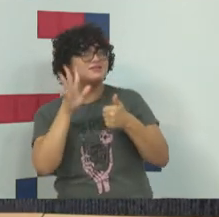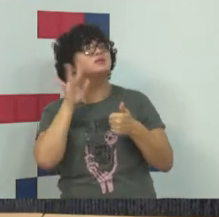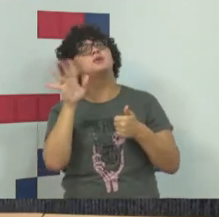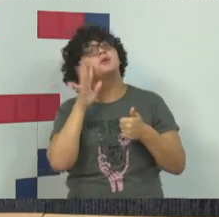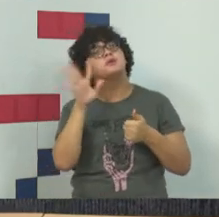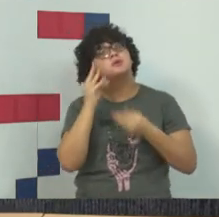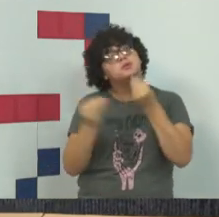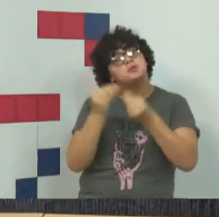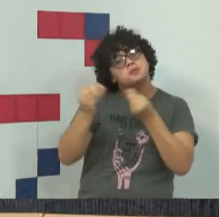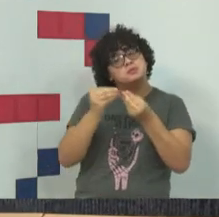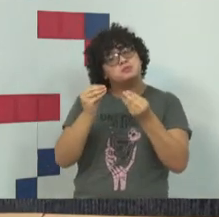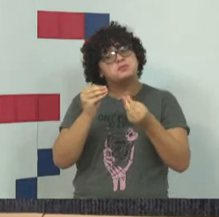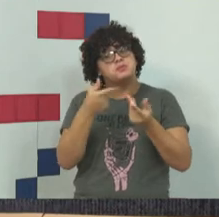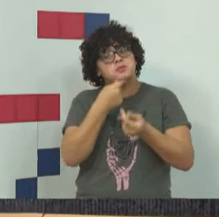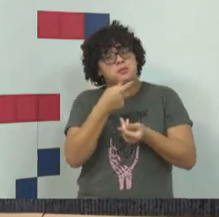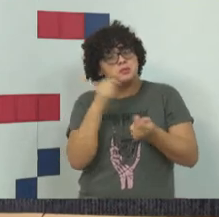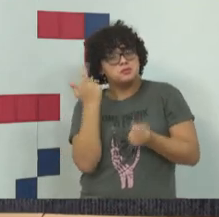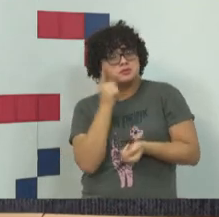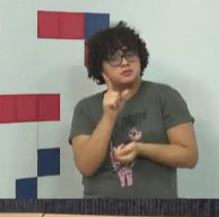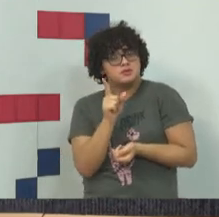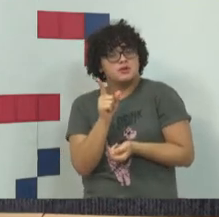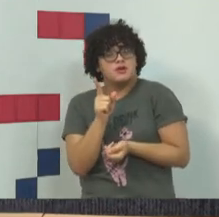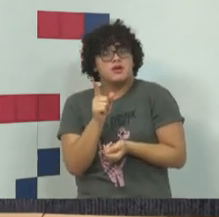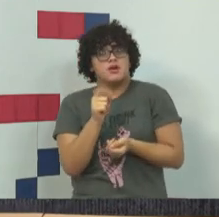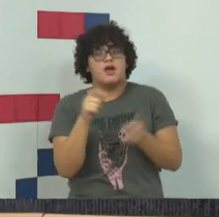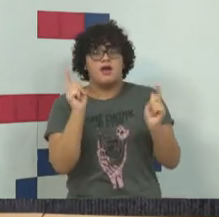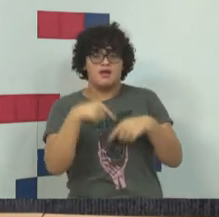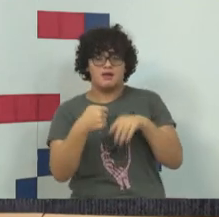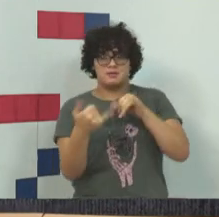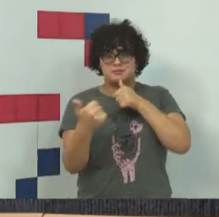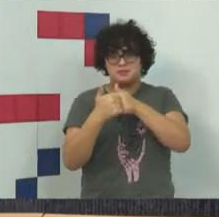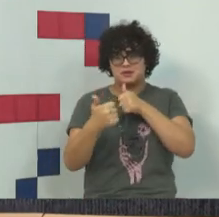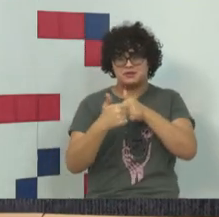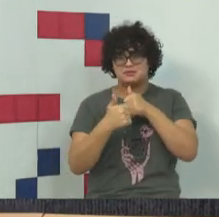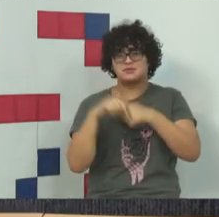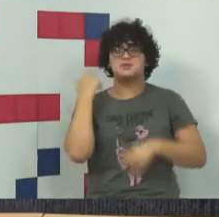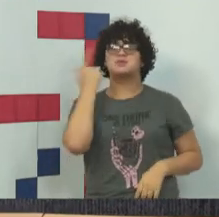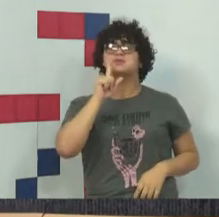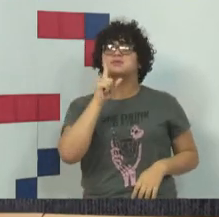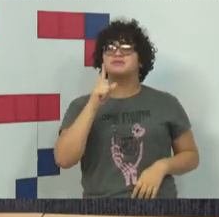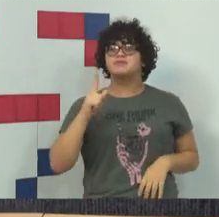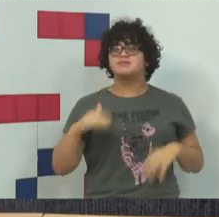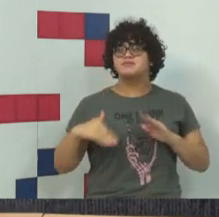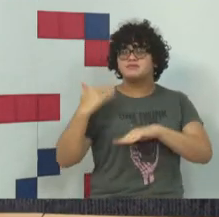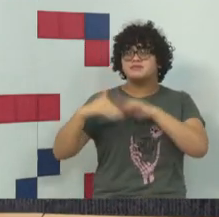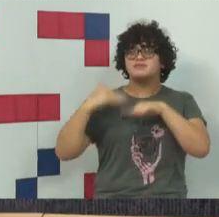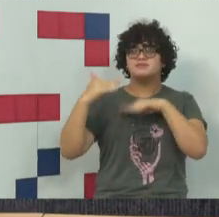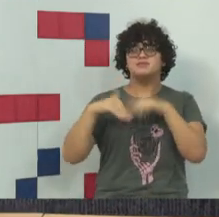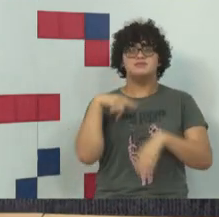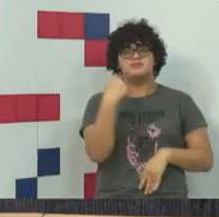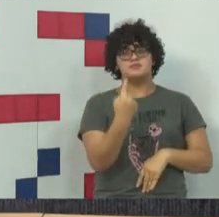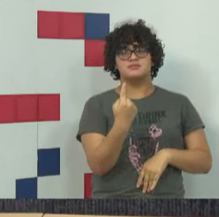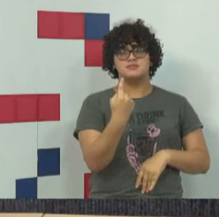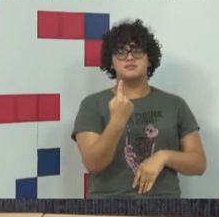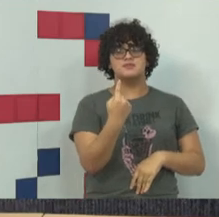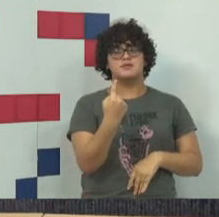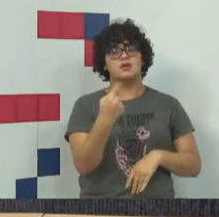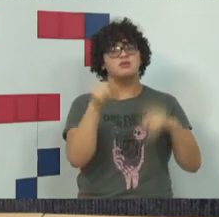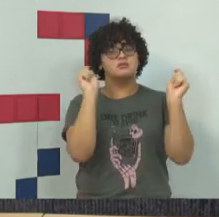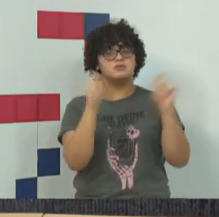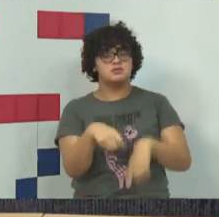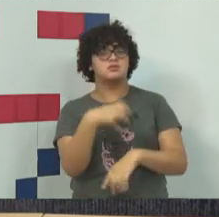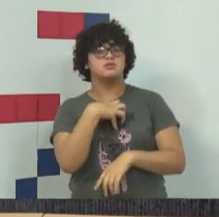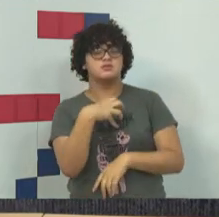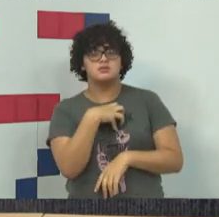fractais, ou algo semelhante, desenvolveu uma forma